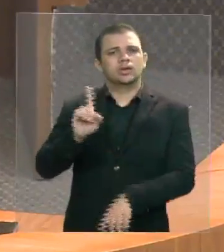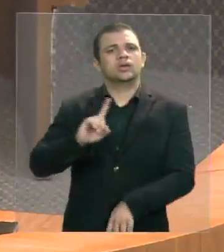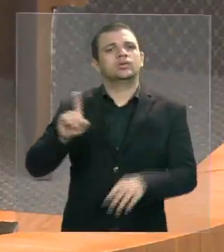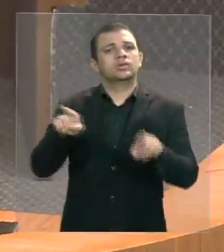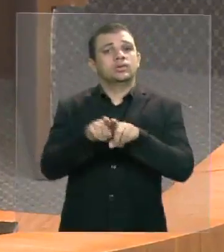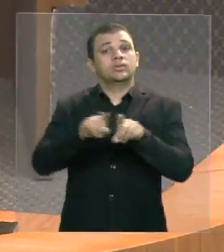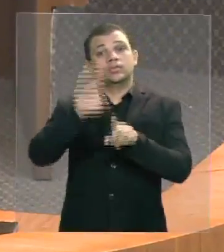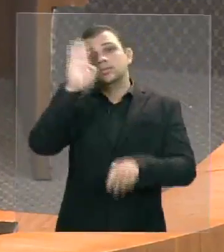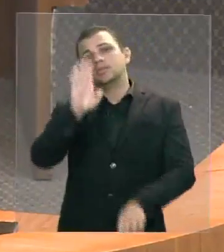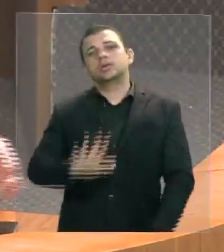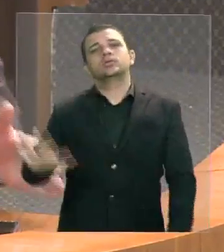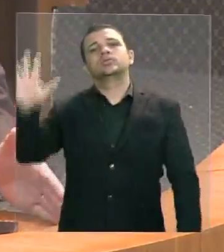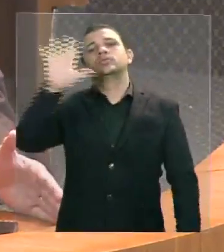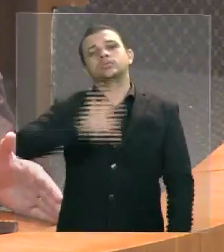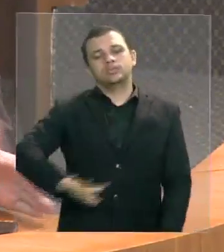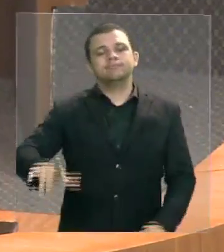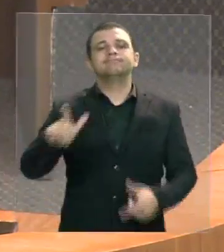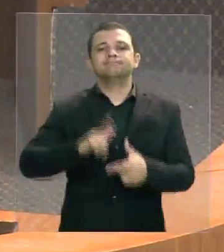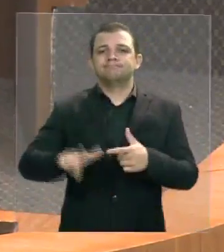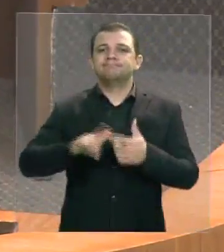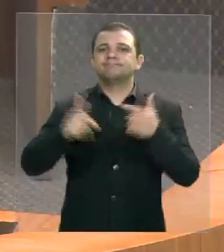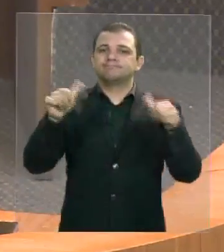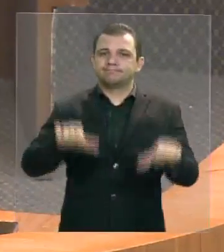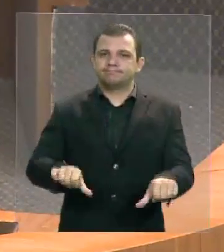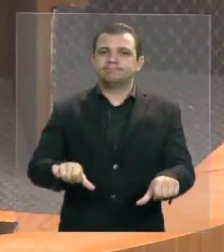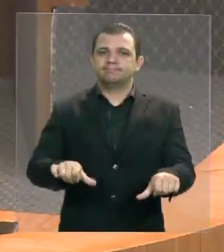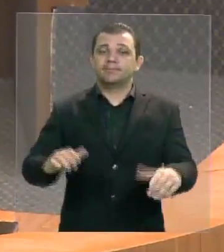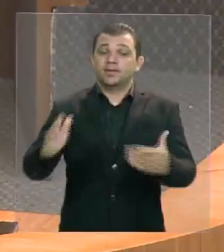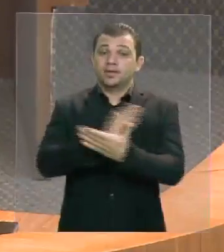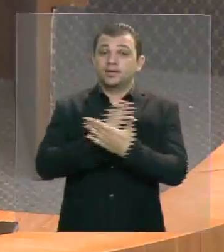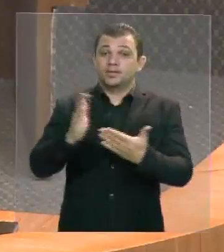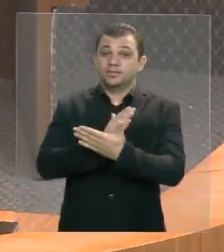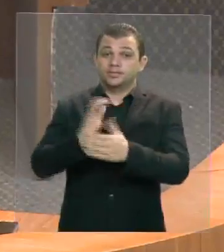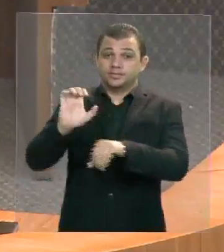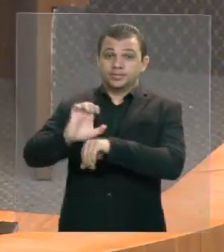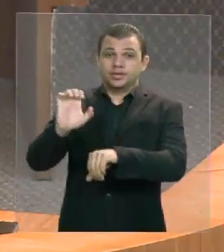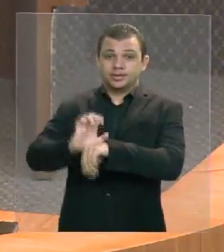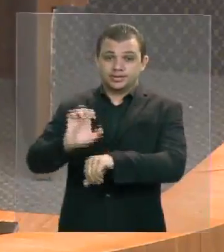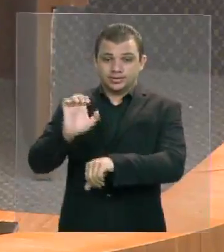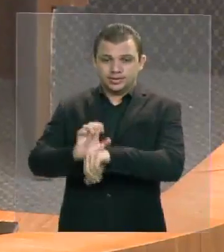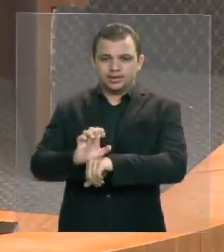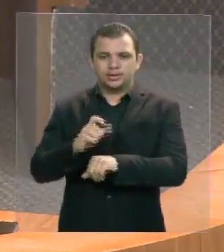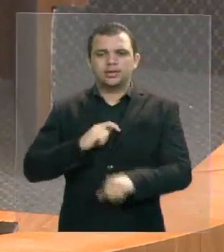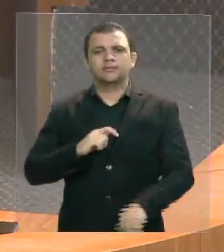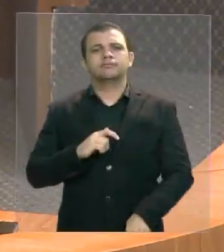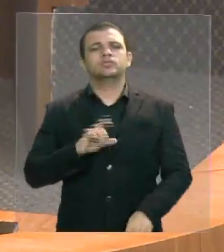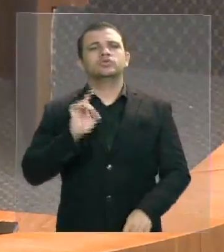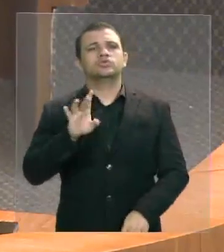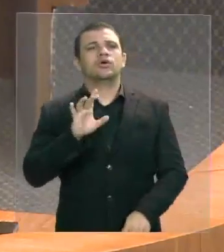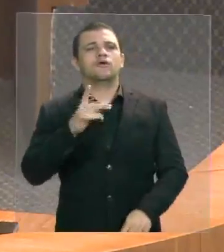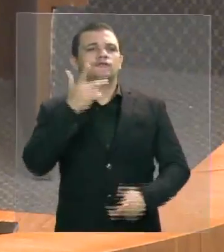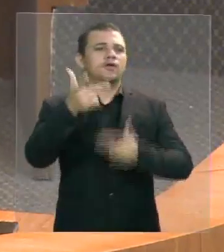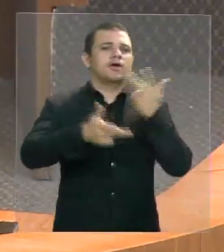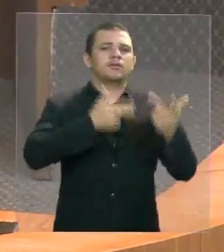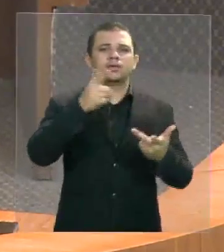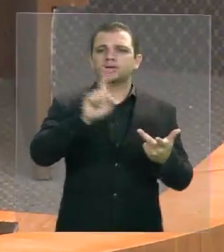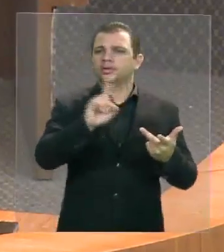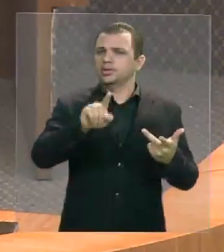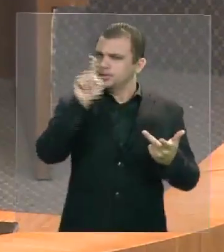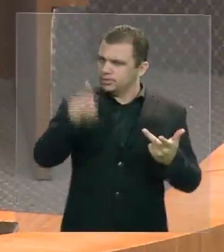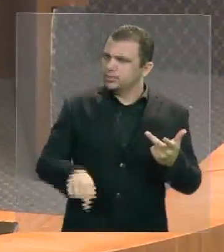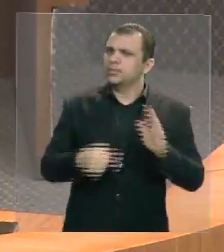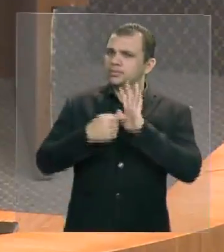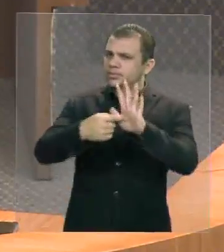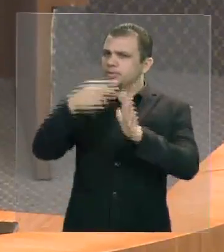de crise enquanto nós vemos estados isso aqui não é um discurso retórico é a realidade dos fatos que o país vive hoje senhor